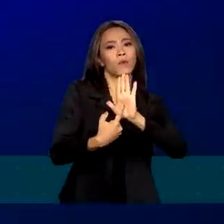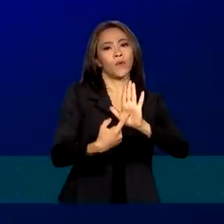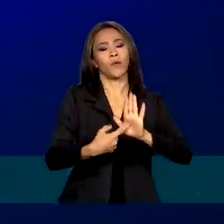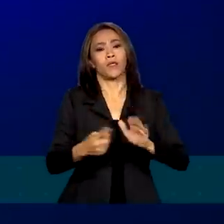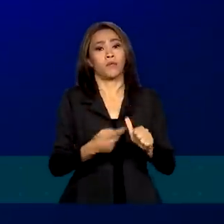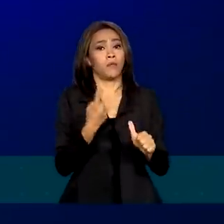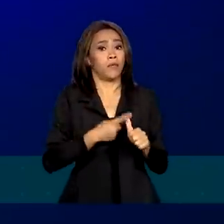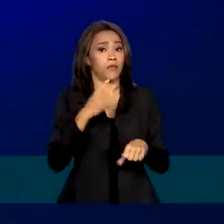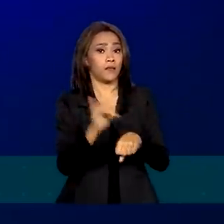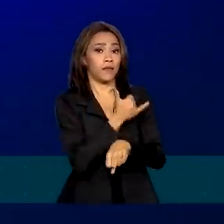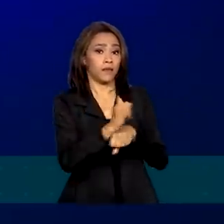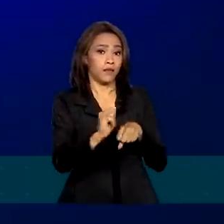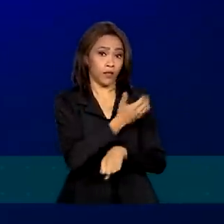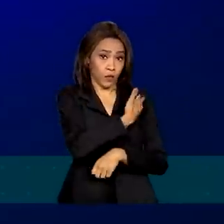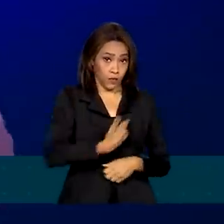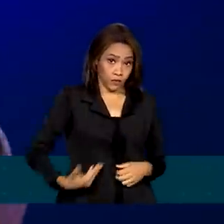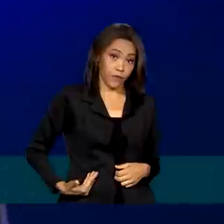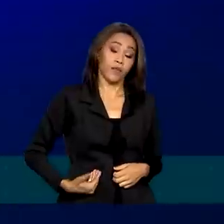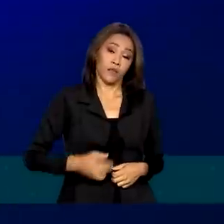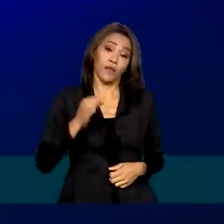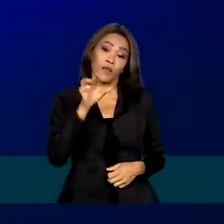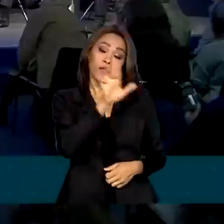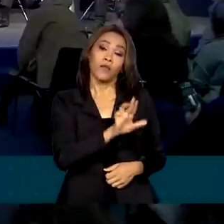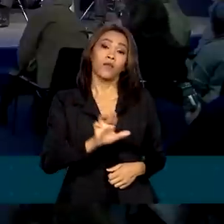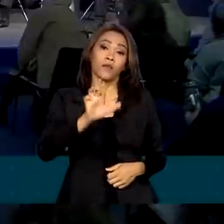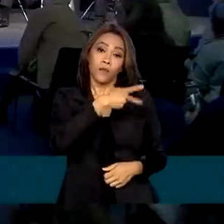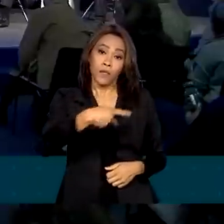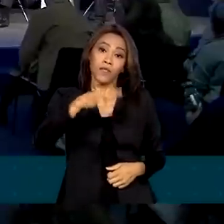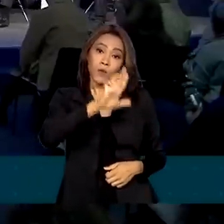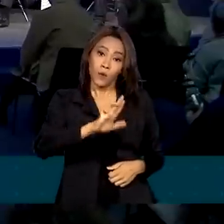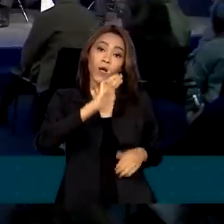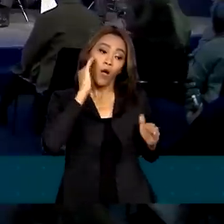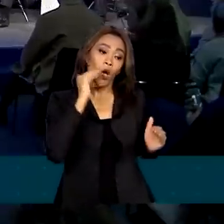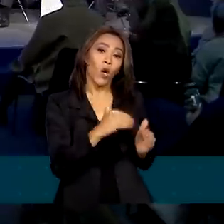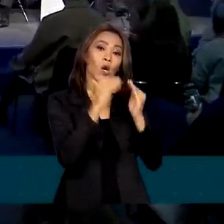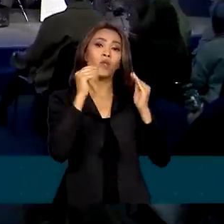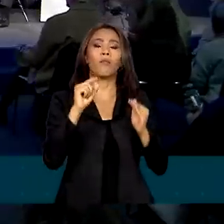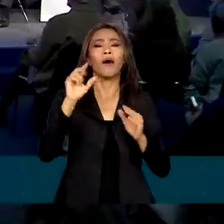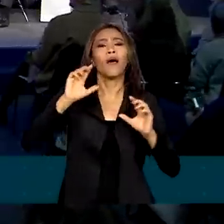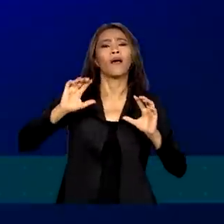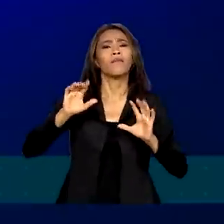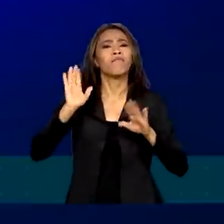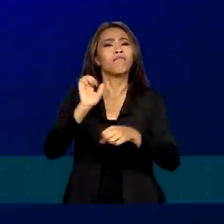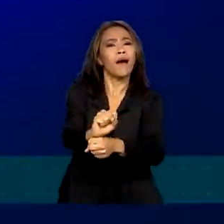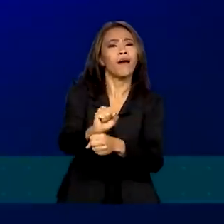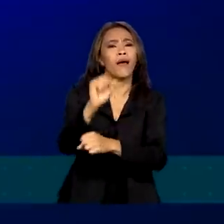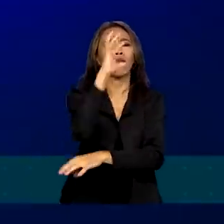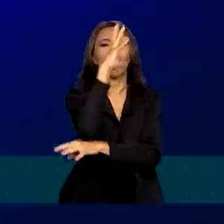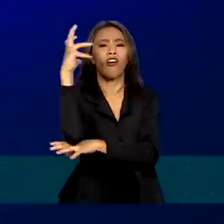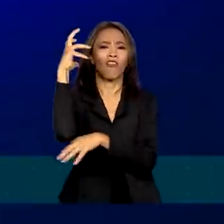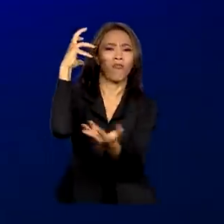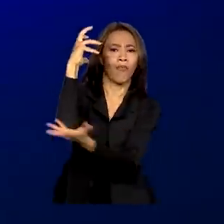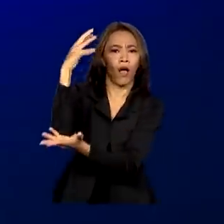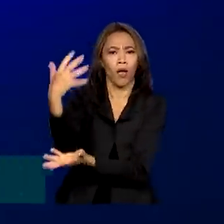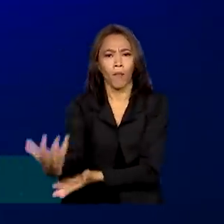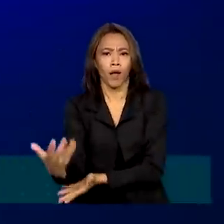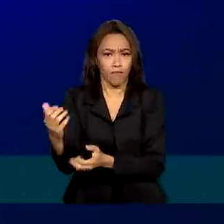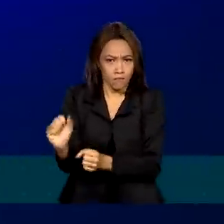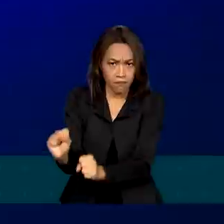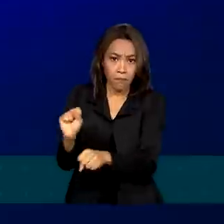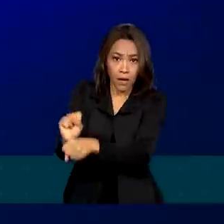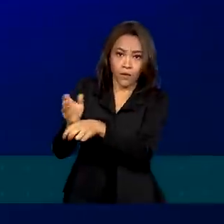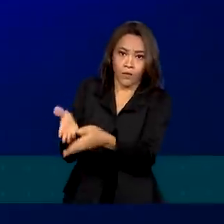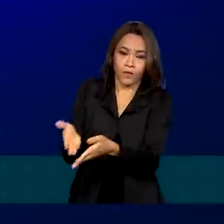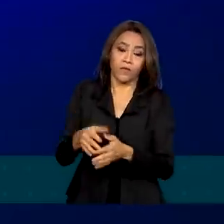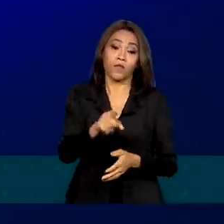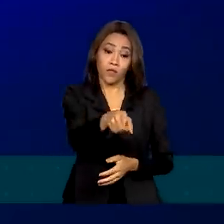medidas que o governo do presidente Lula adotou para frear o desmatamento na região. Já reestabelecemos o plano de